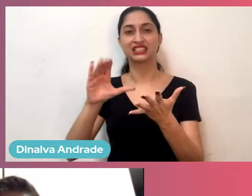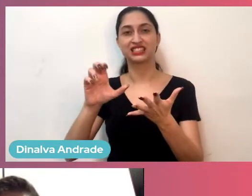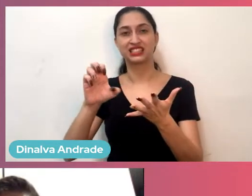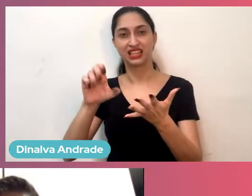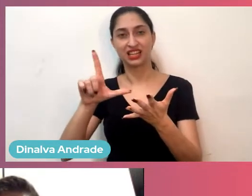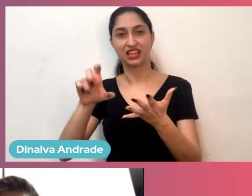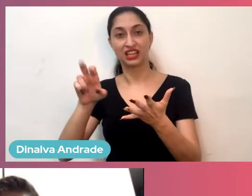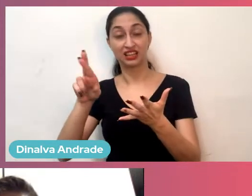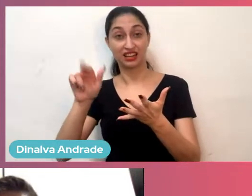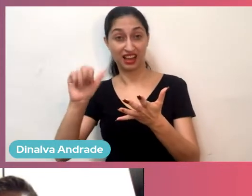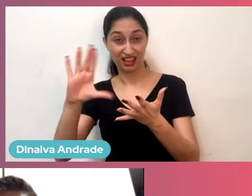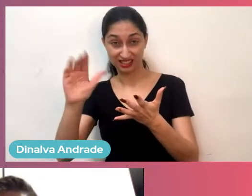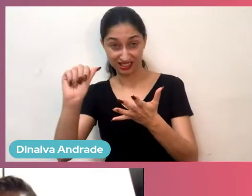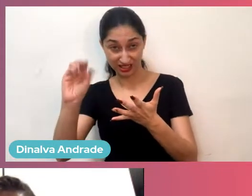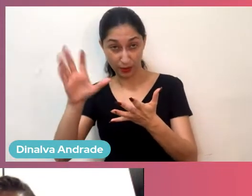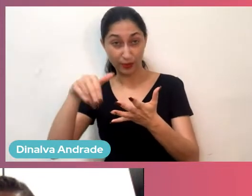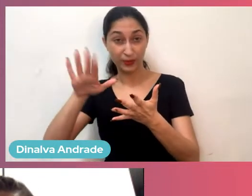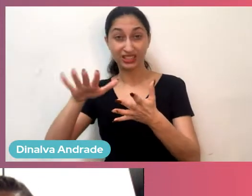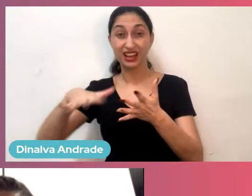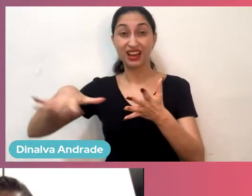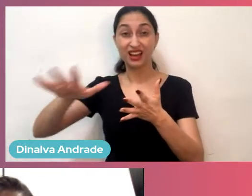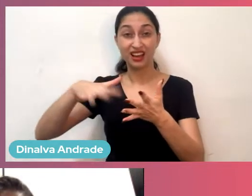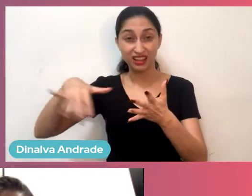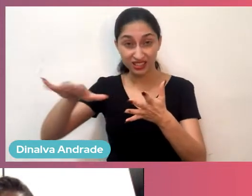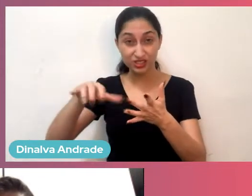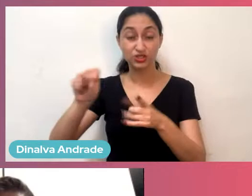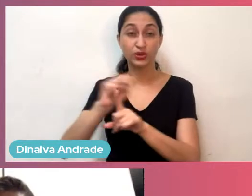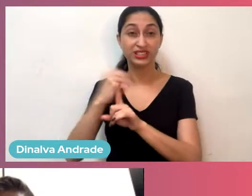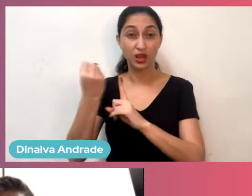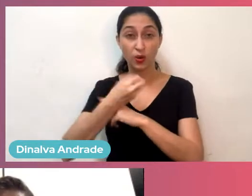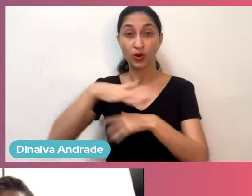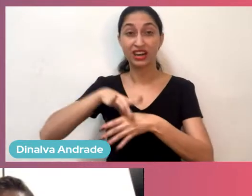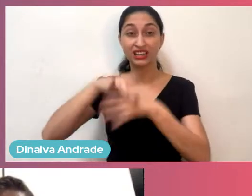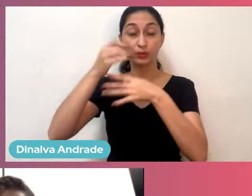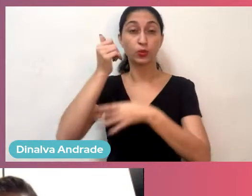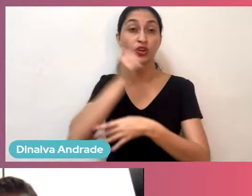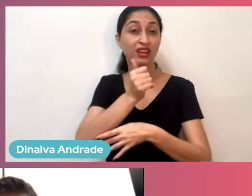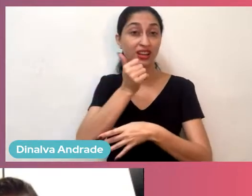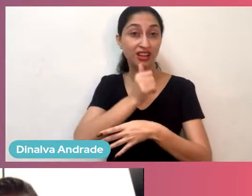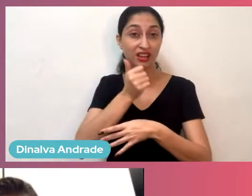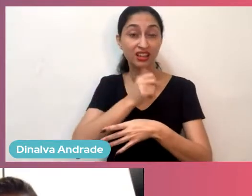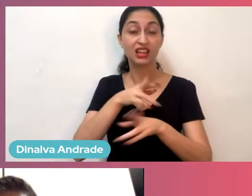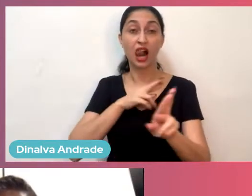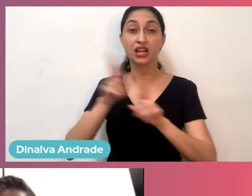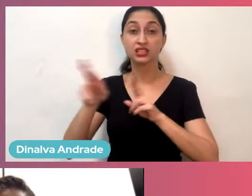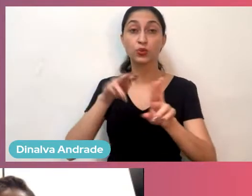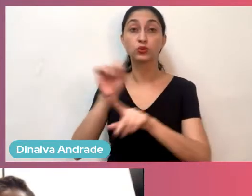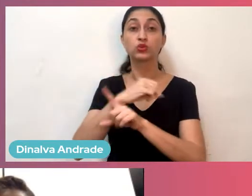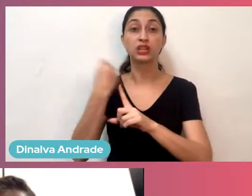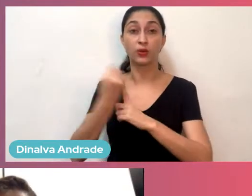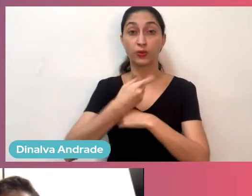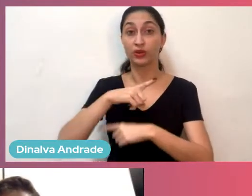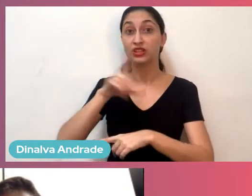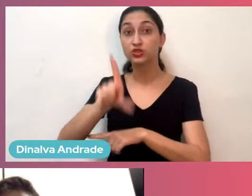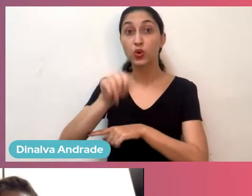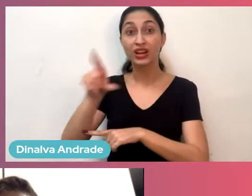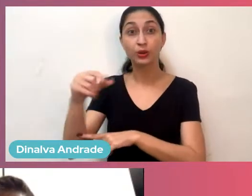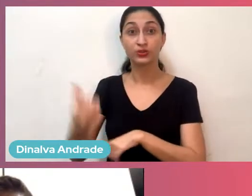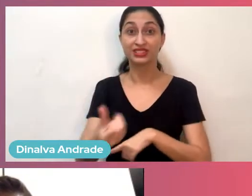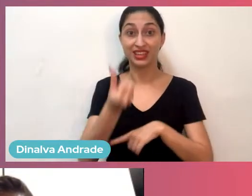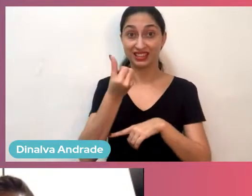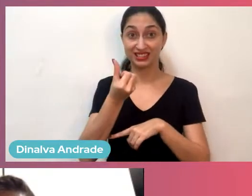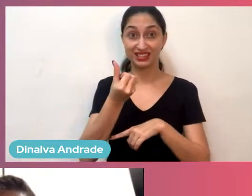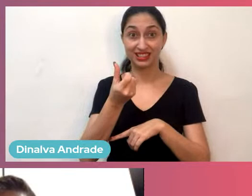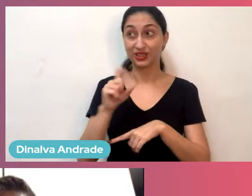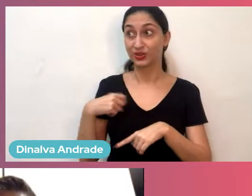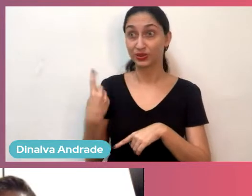projetos de negócios sociais liderados por mulheres para eles escolherem, eles escolheram seis, e eu e Priscila fomos as únicas